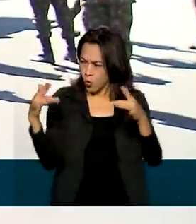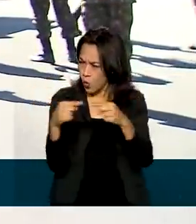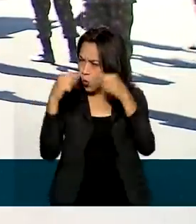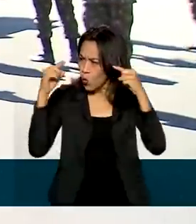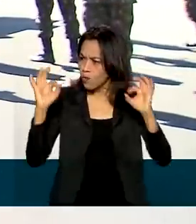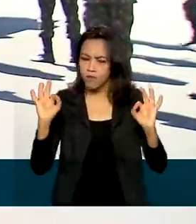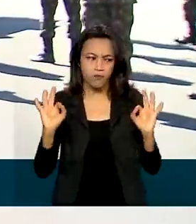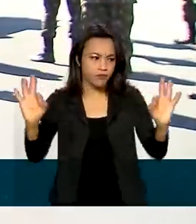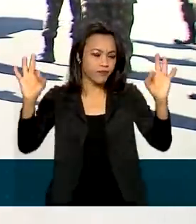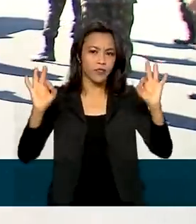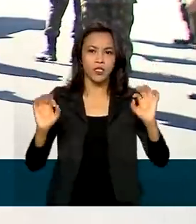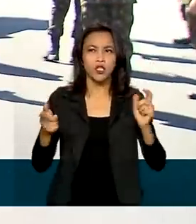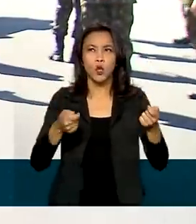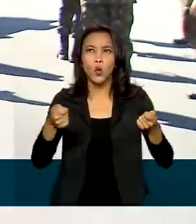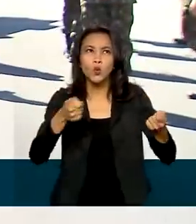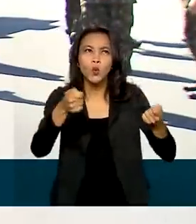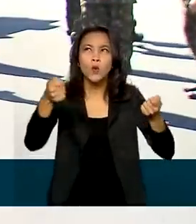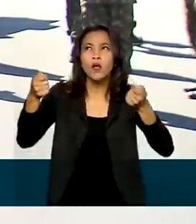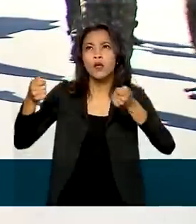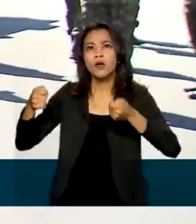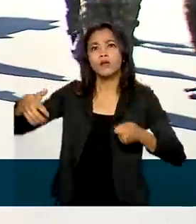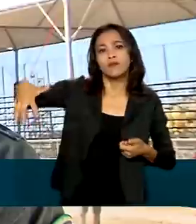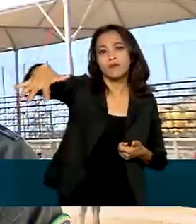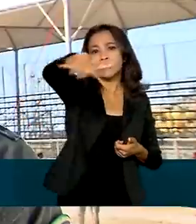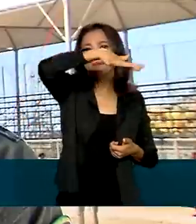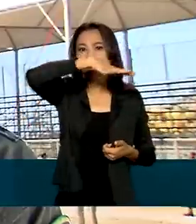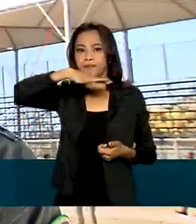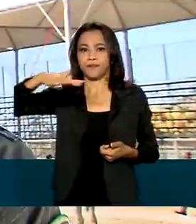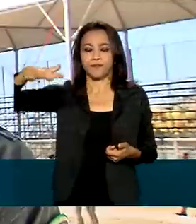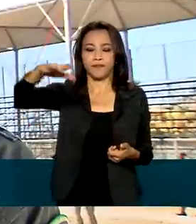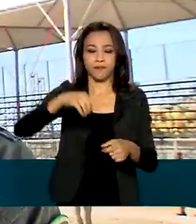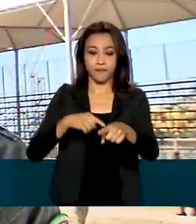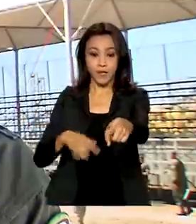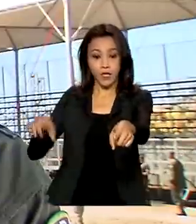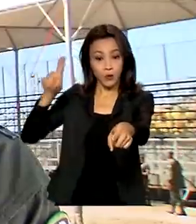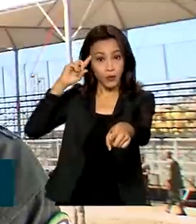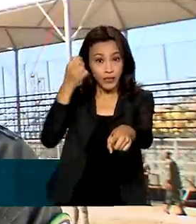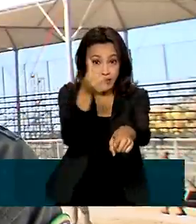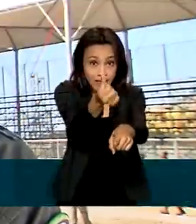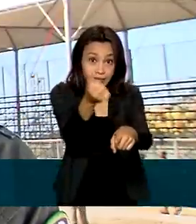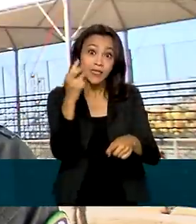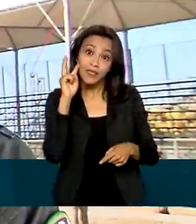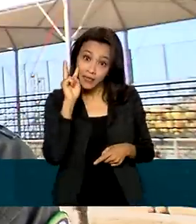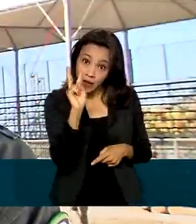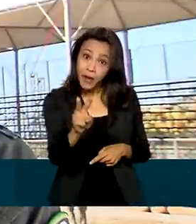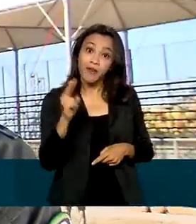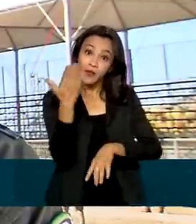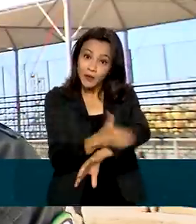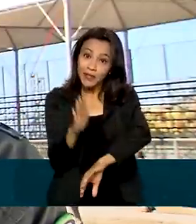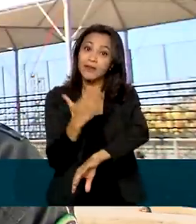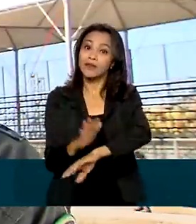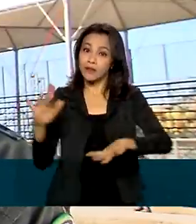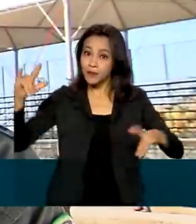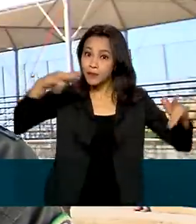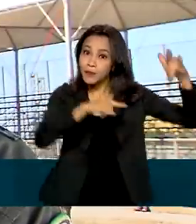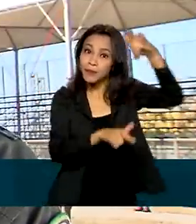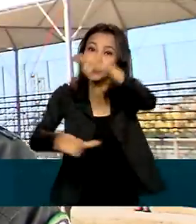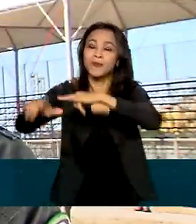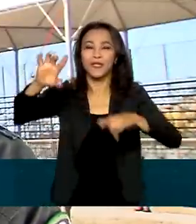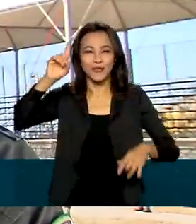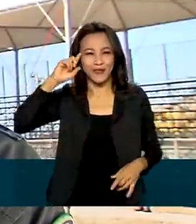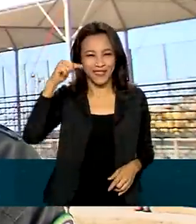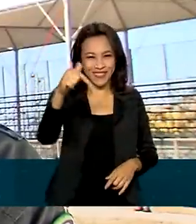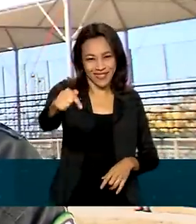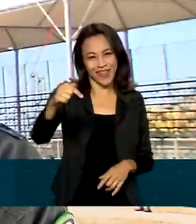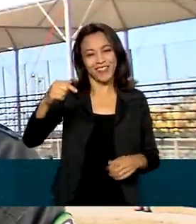pelos órgãos de controle do espaço aéreo. No dia 6 já dá para ver um ensaio que vai ocorrer da parte aérea, mas no dia 7, com certeza,